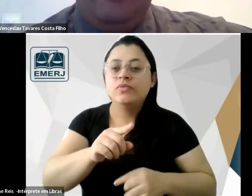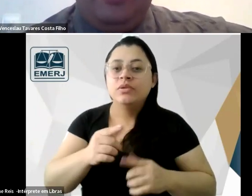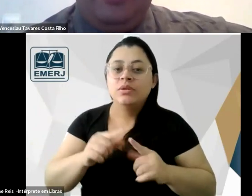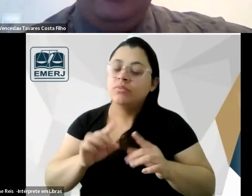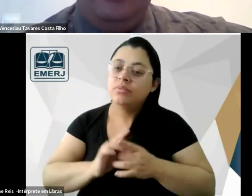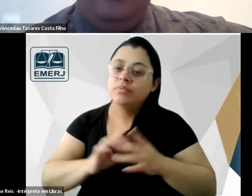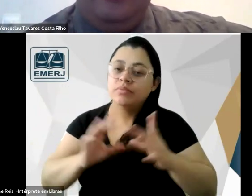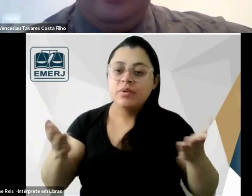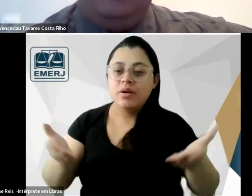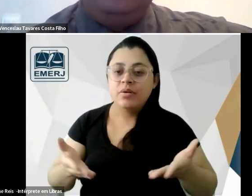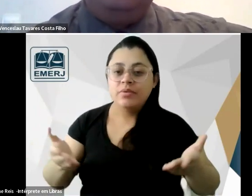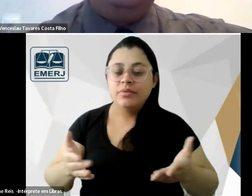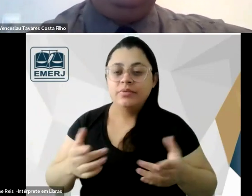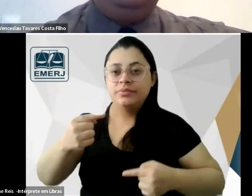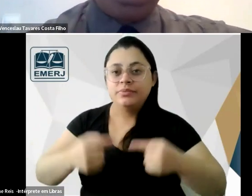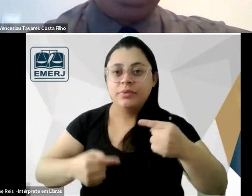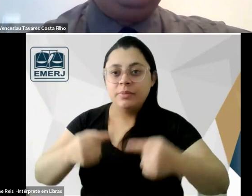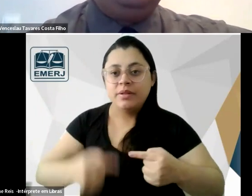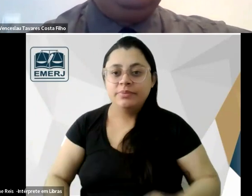disposição para os debates